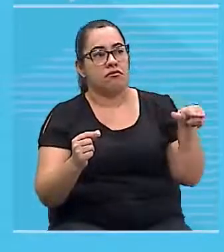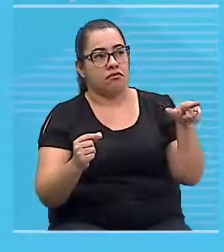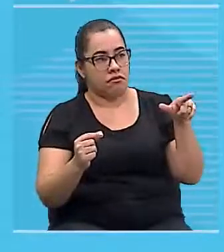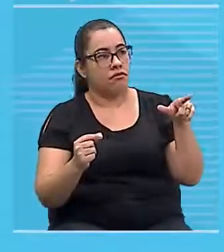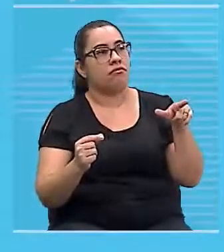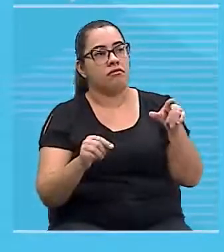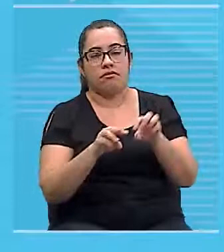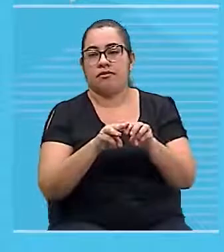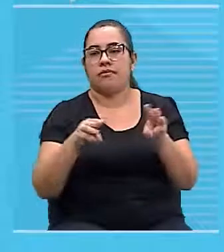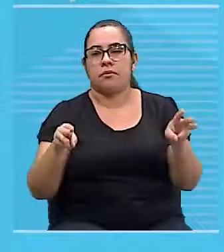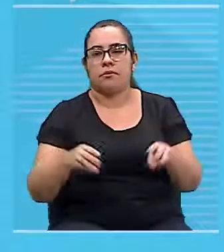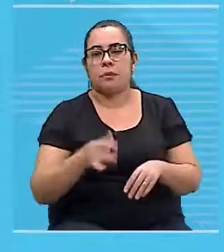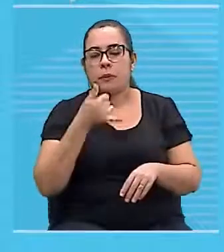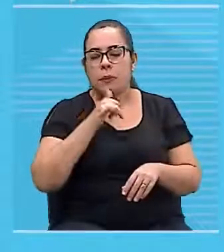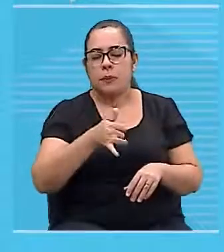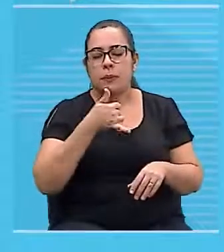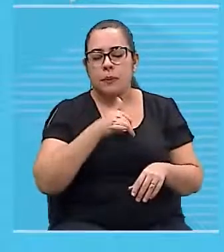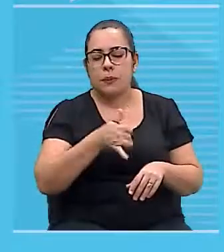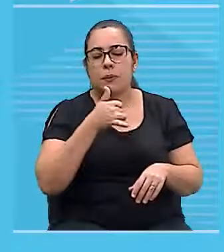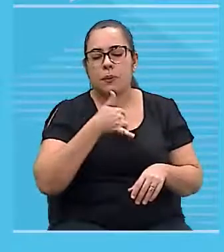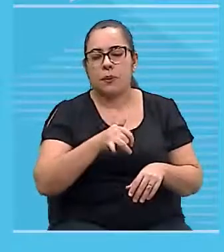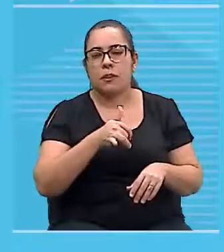corrente elétrica vai estar para baixo. baixo.